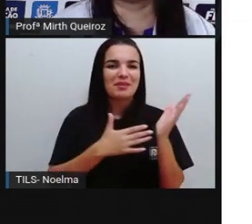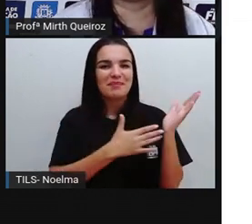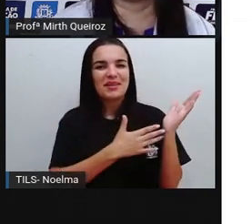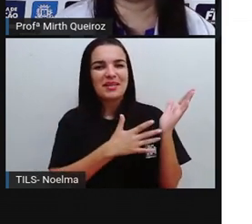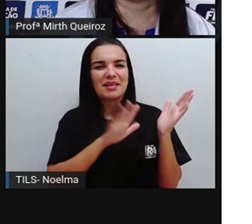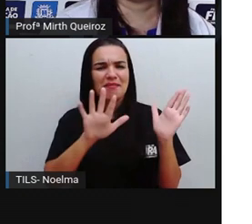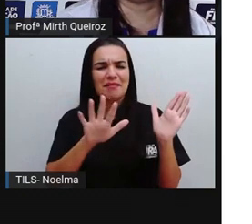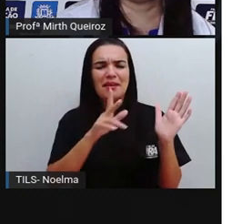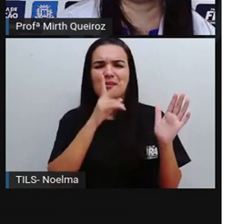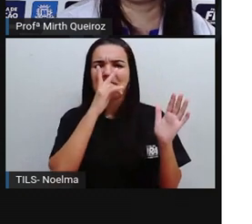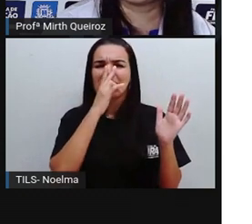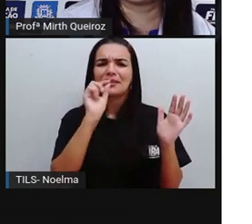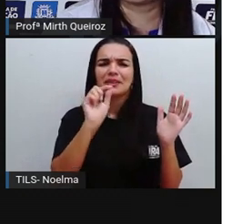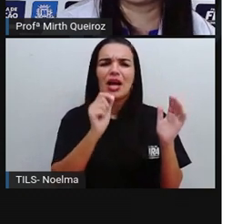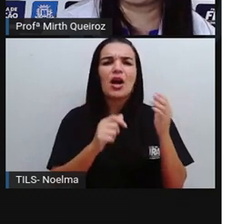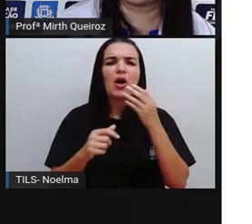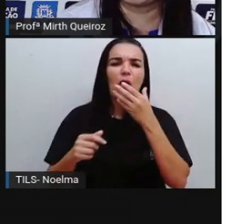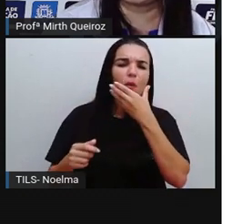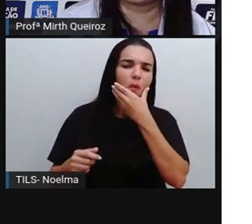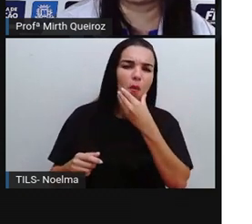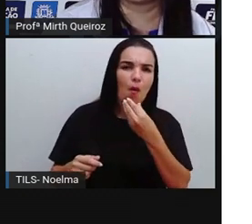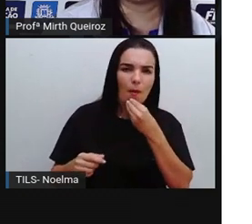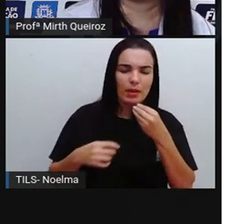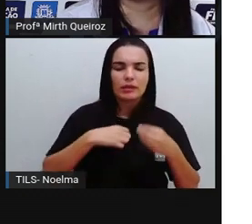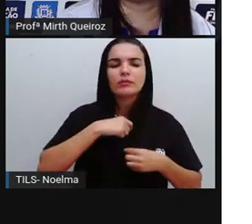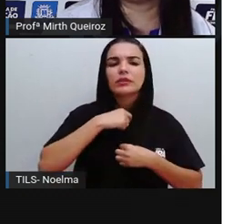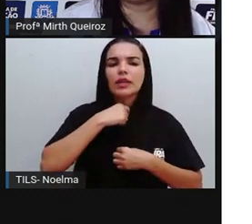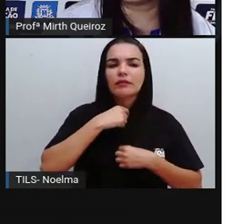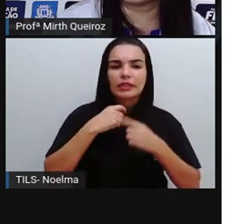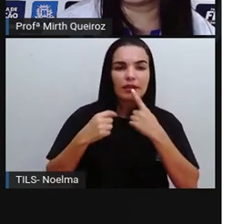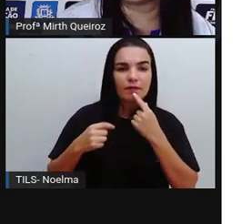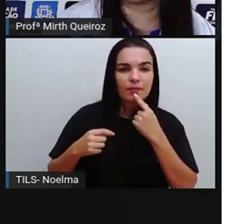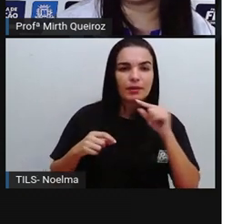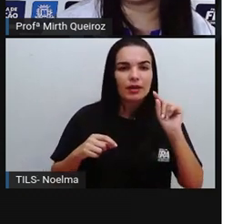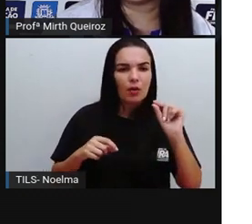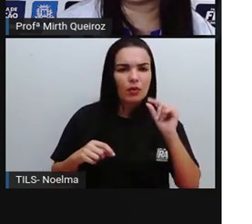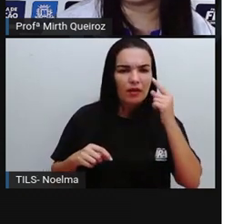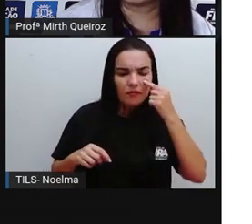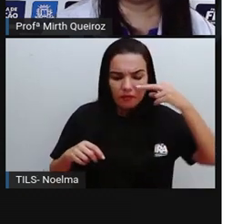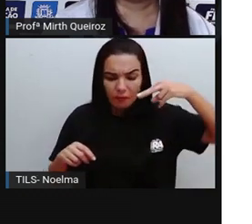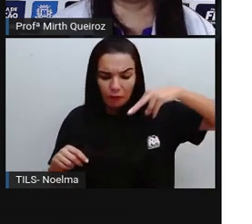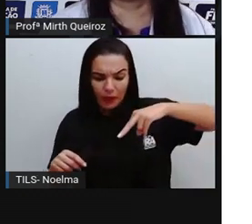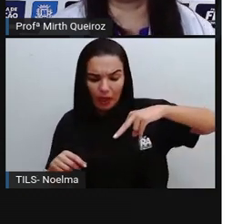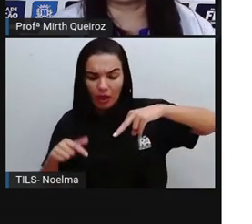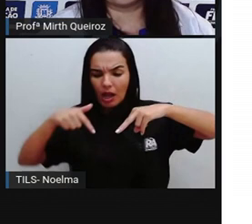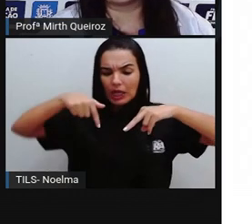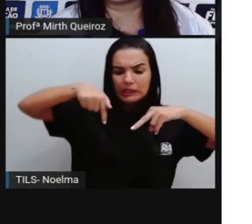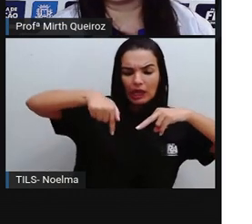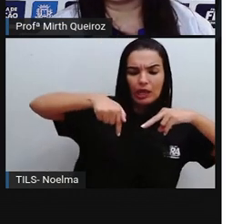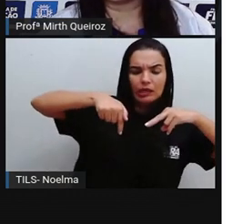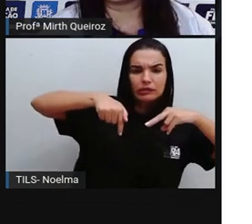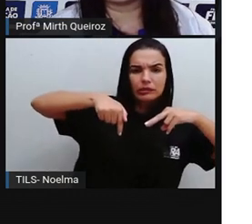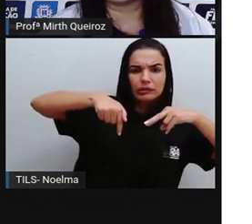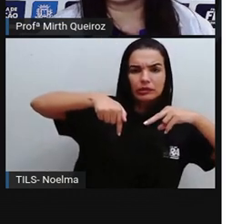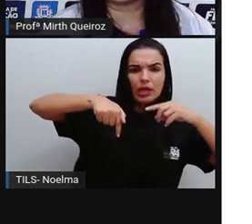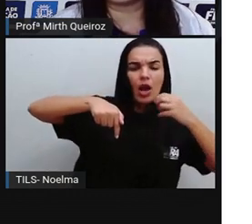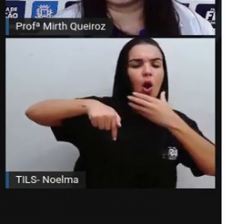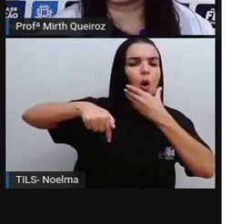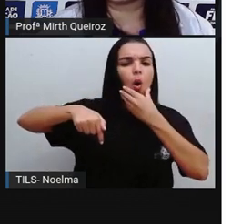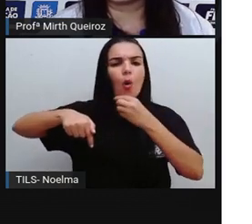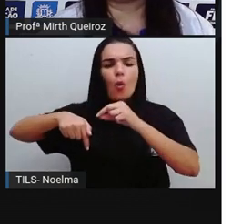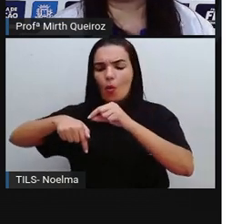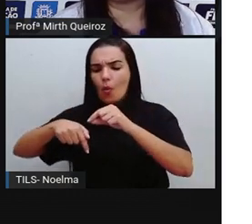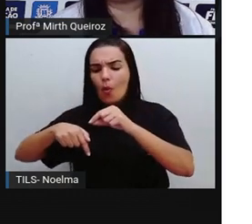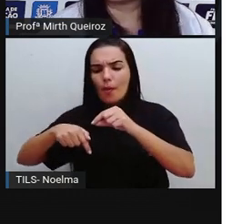Para o homem de gravata vermelha, seria o quê? Para o homem de gravata